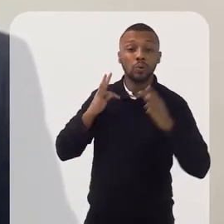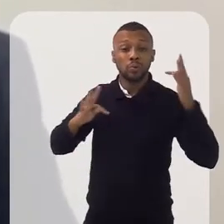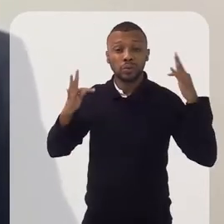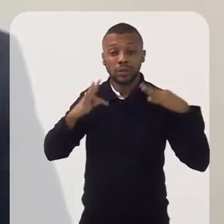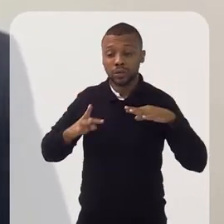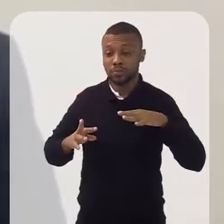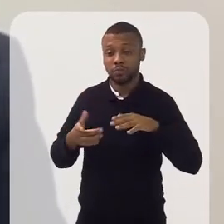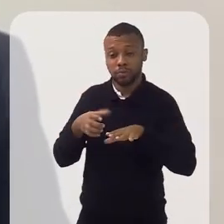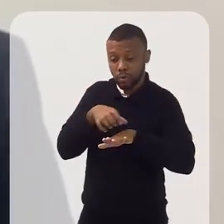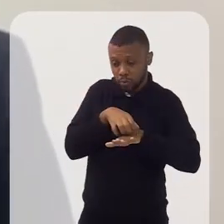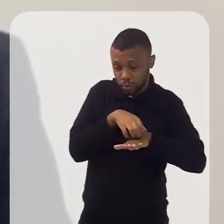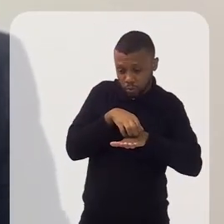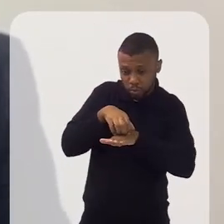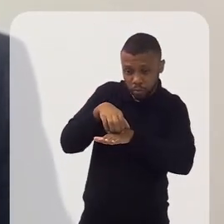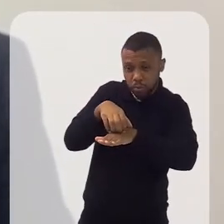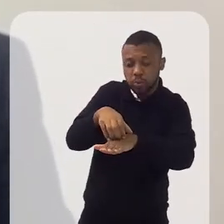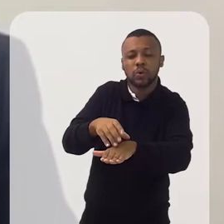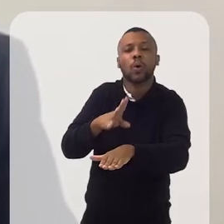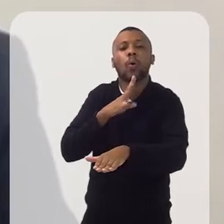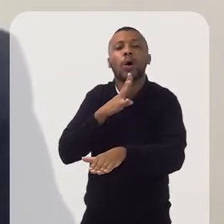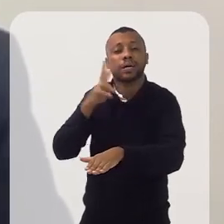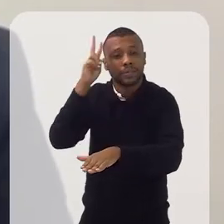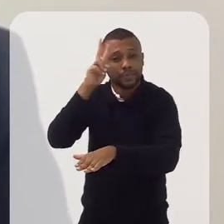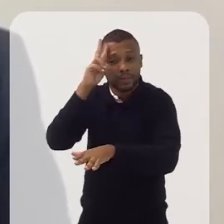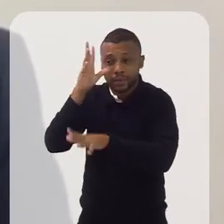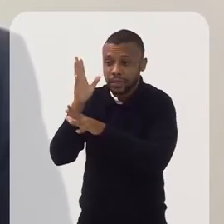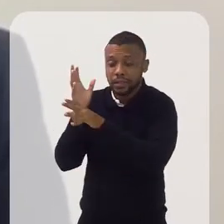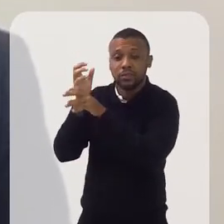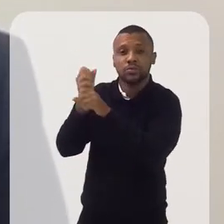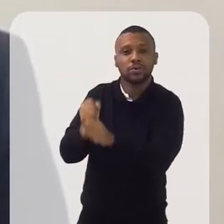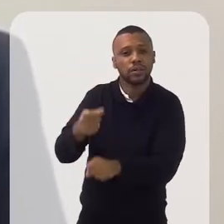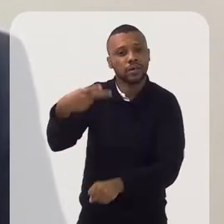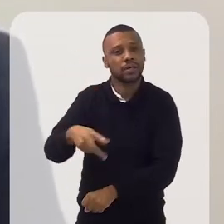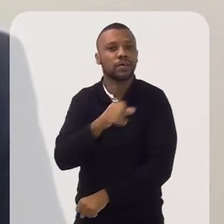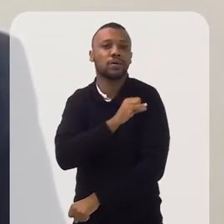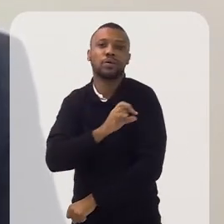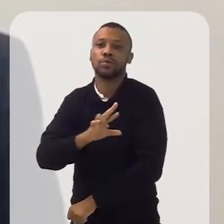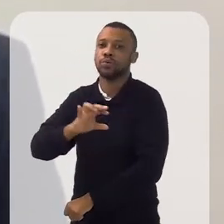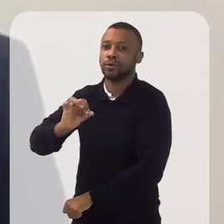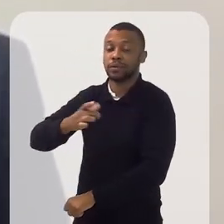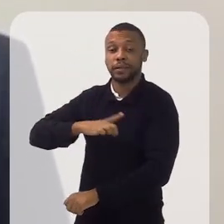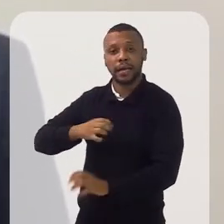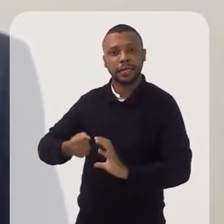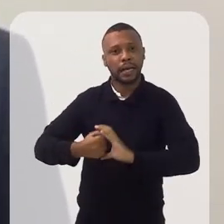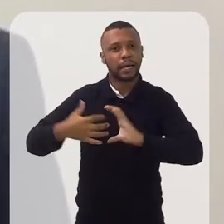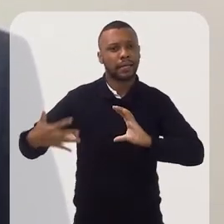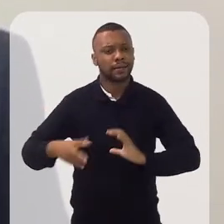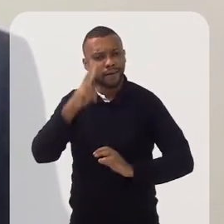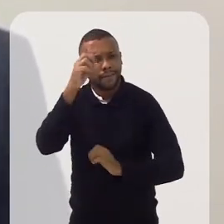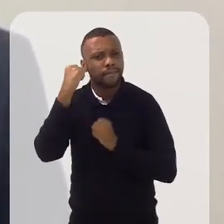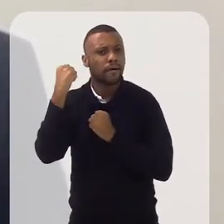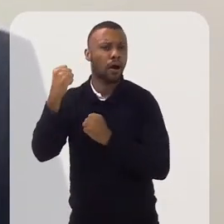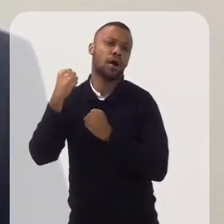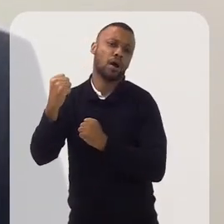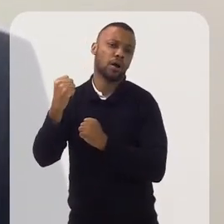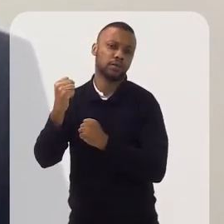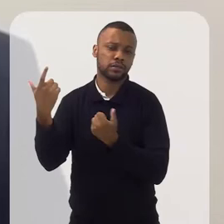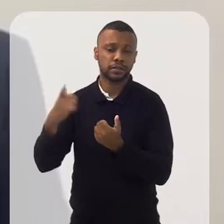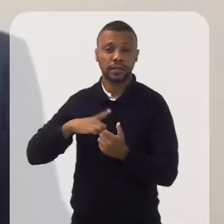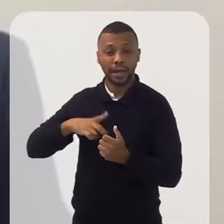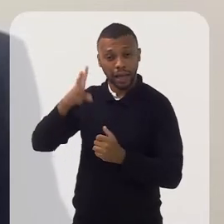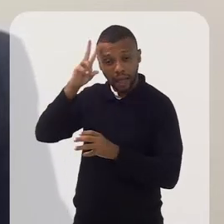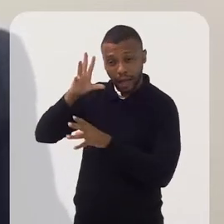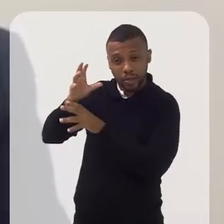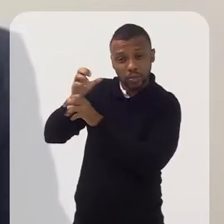rodoviário, de você poder conhecer um pouco mais da história. E o Rio de Janeiro tem esse potencial de ter aqui toda a história do